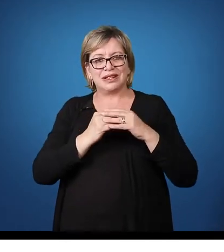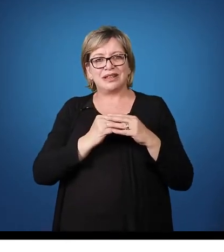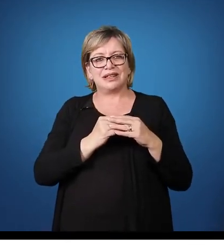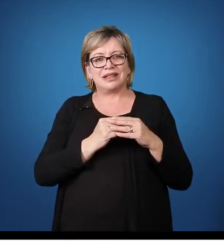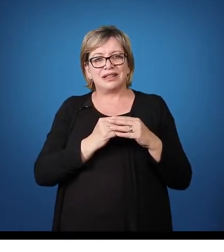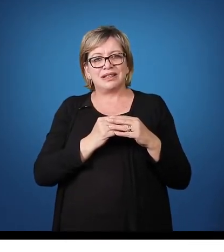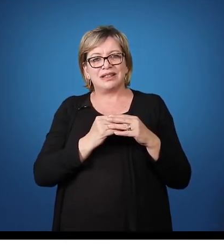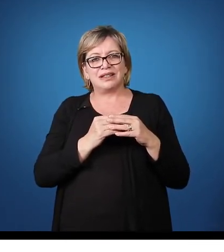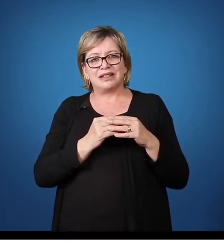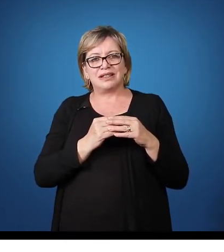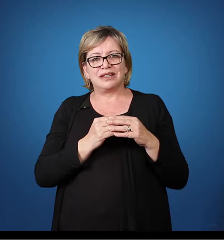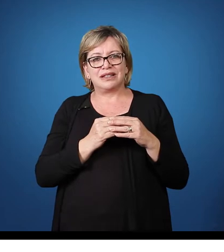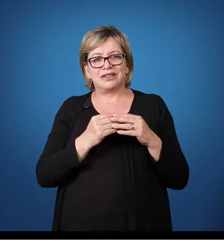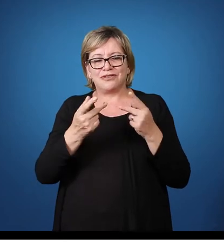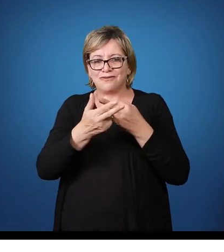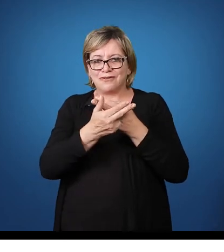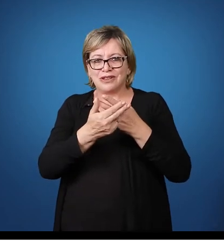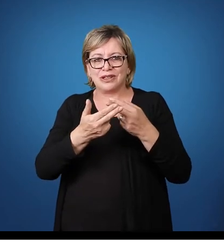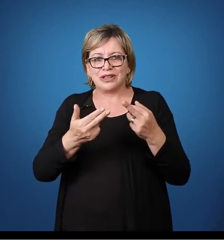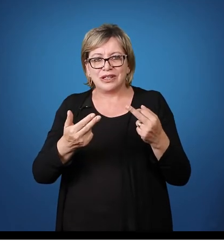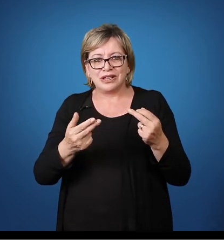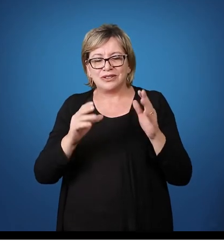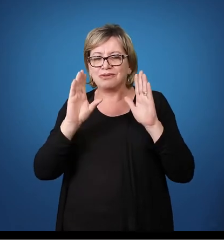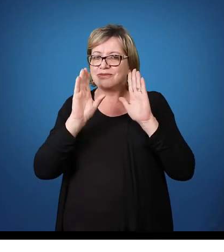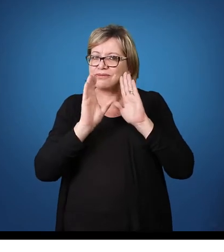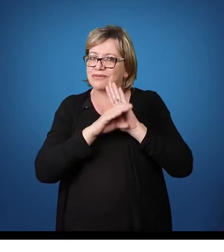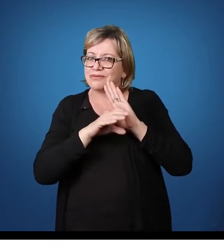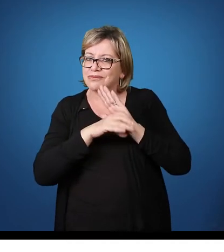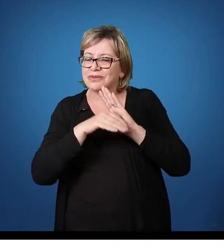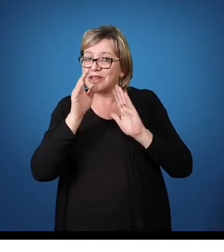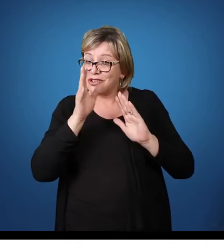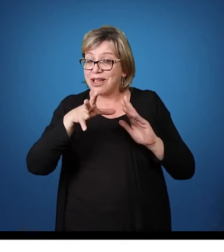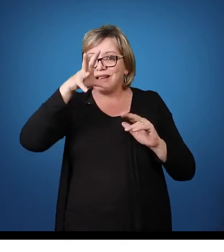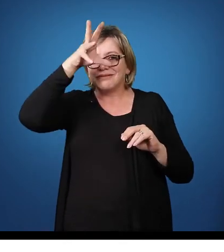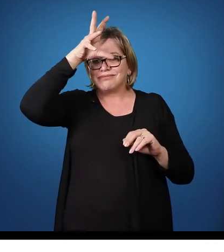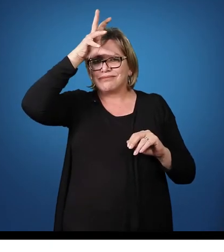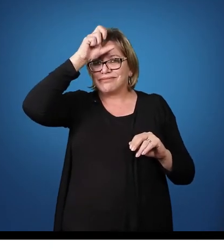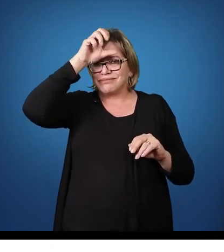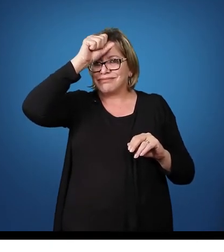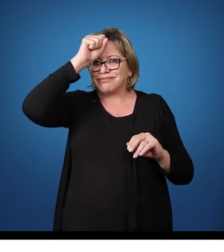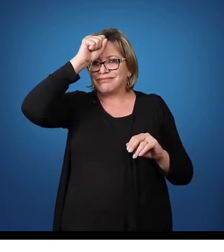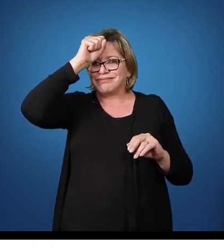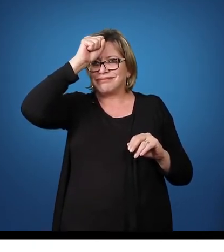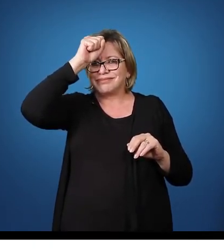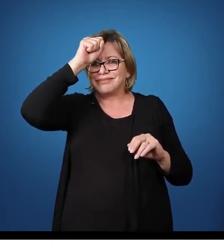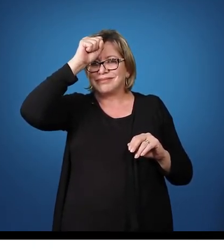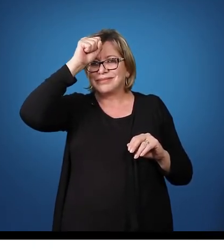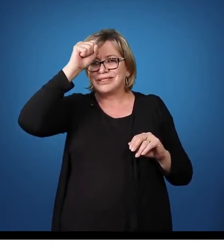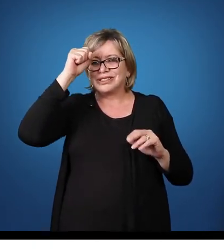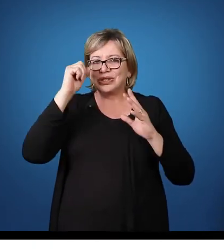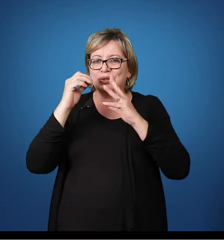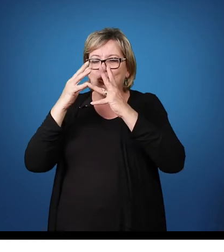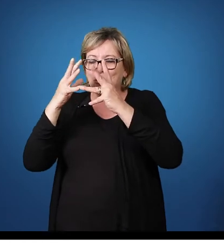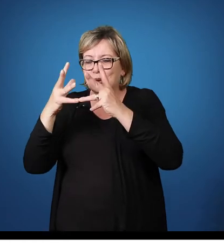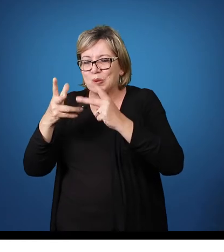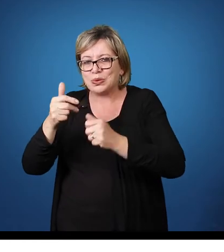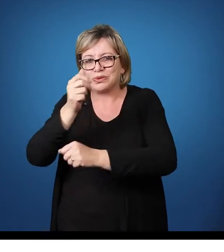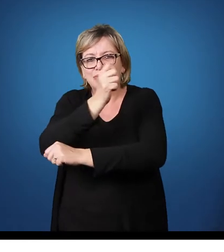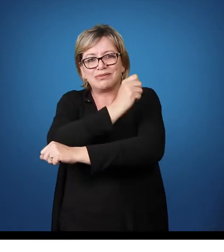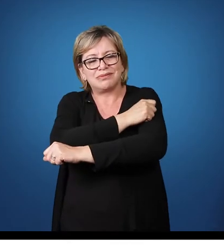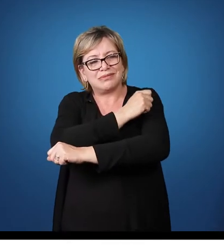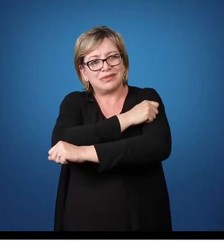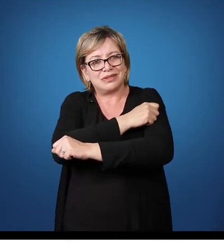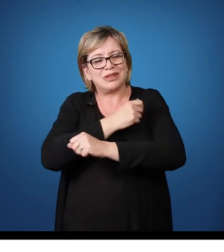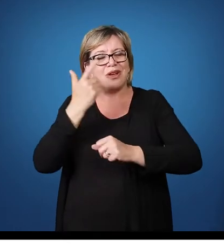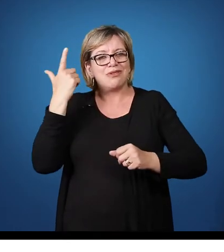onde vários conceitos já foram dominados pelos alunos e todos os alunos